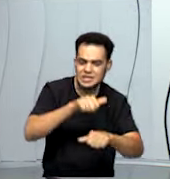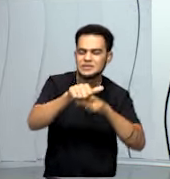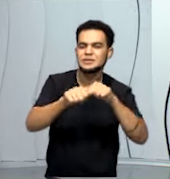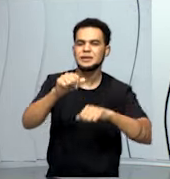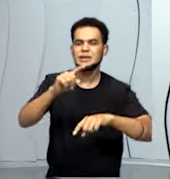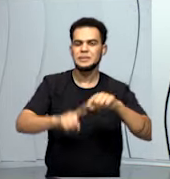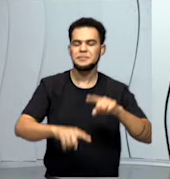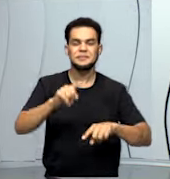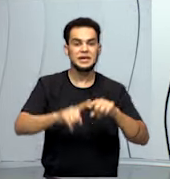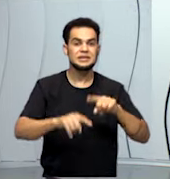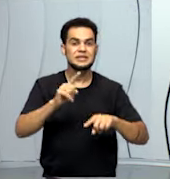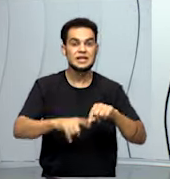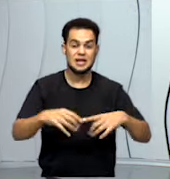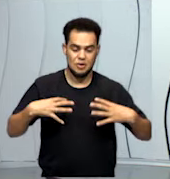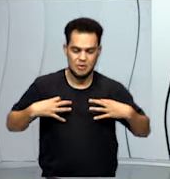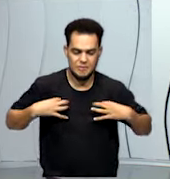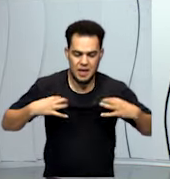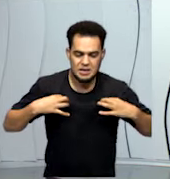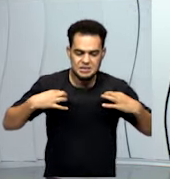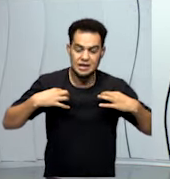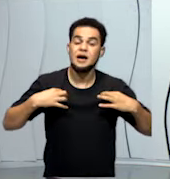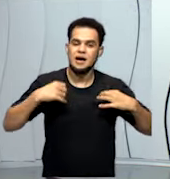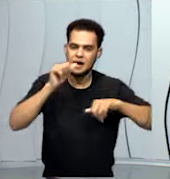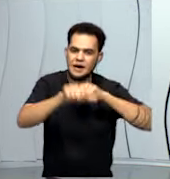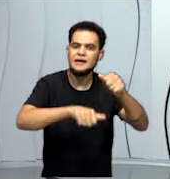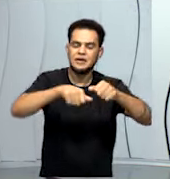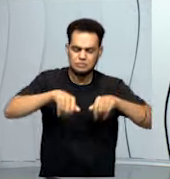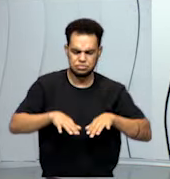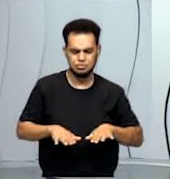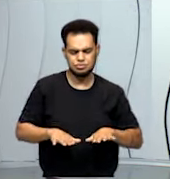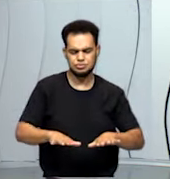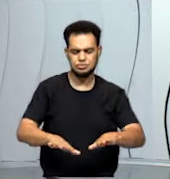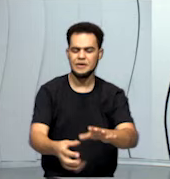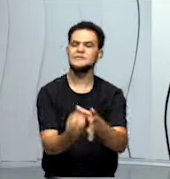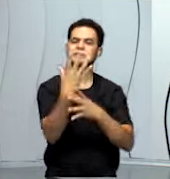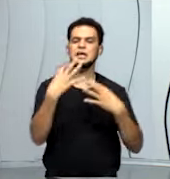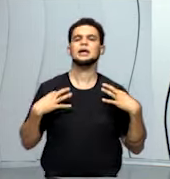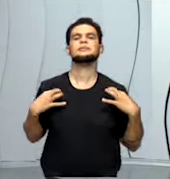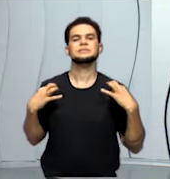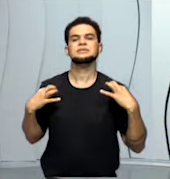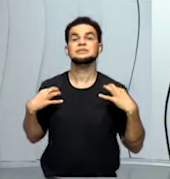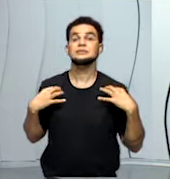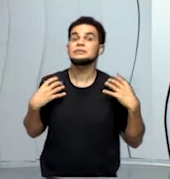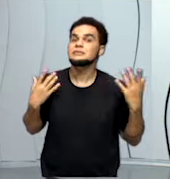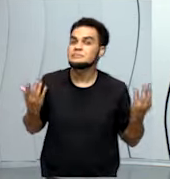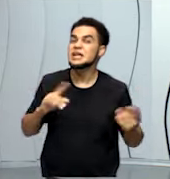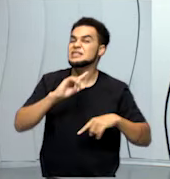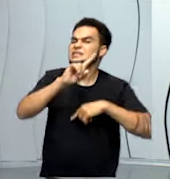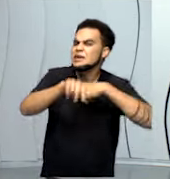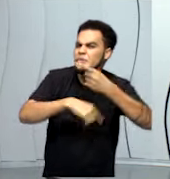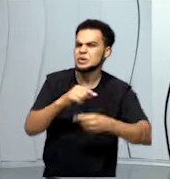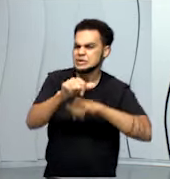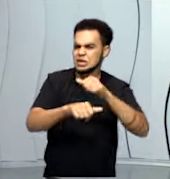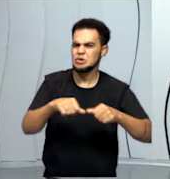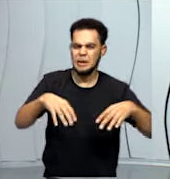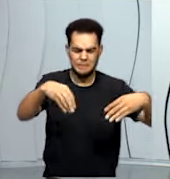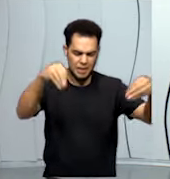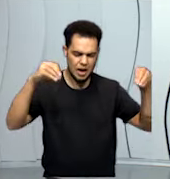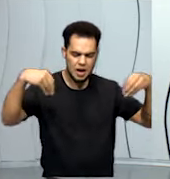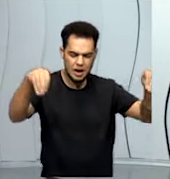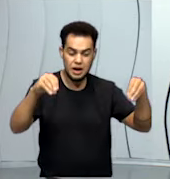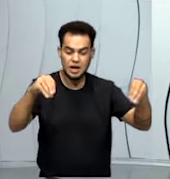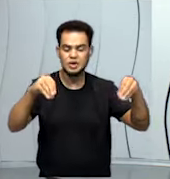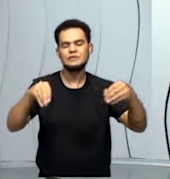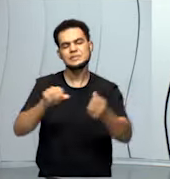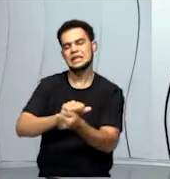em tecido para fazer as camisetas. Esse algodão, depois de virar tecido, também vai precisar ser